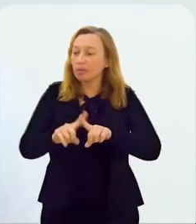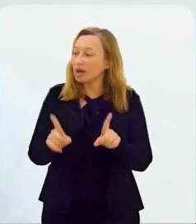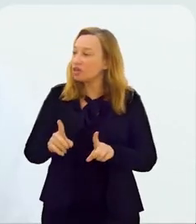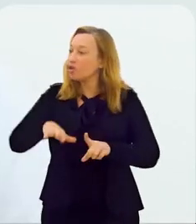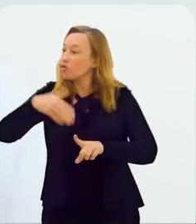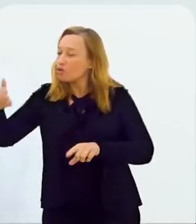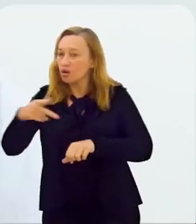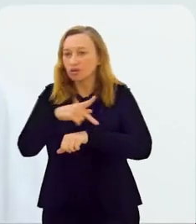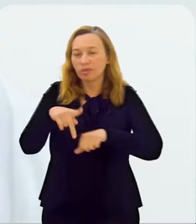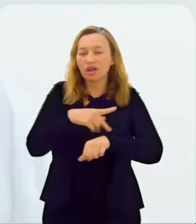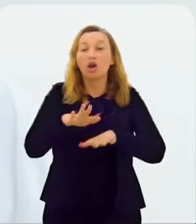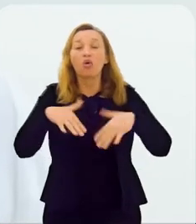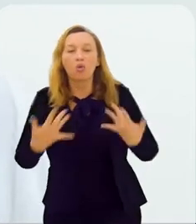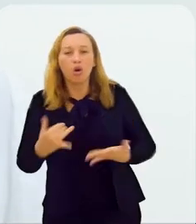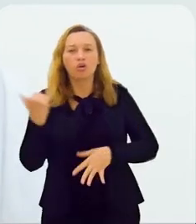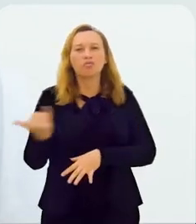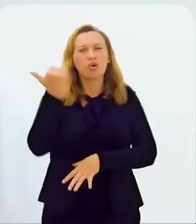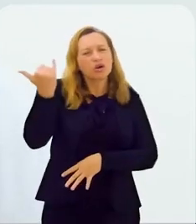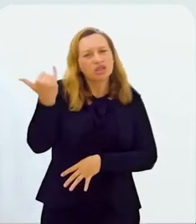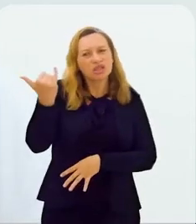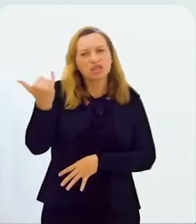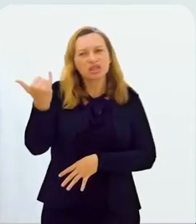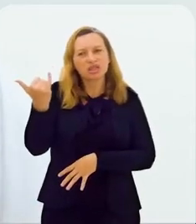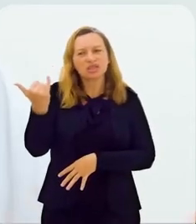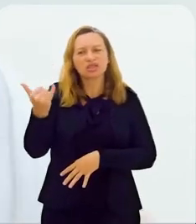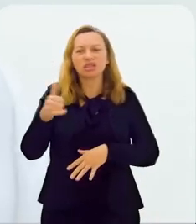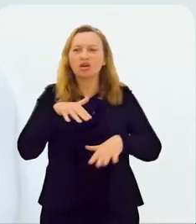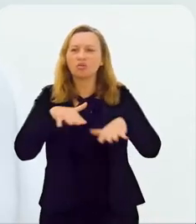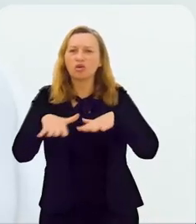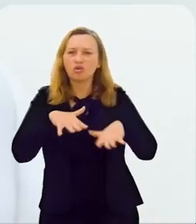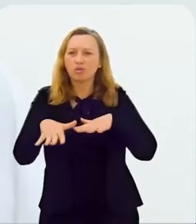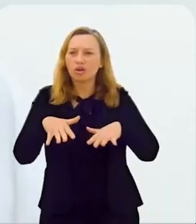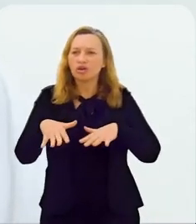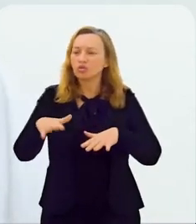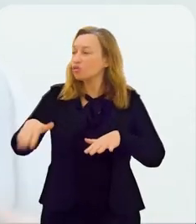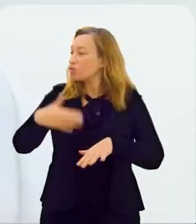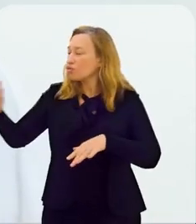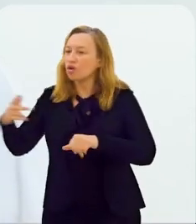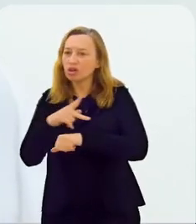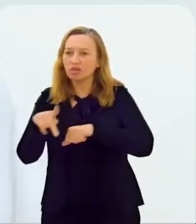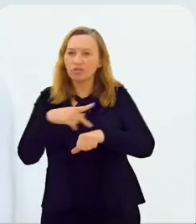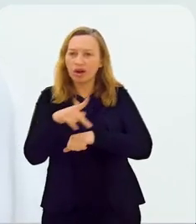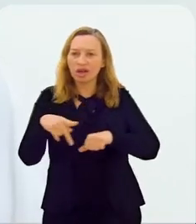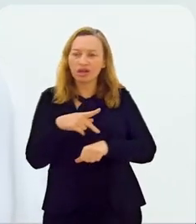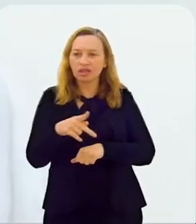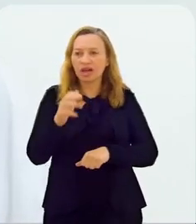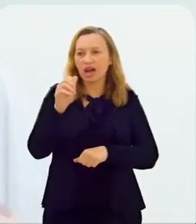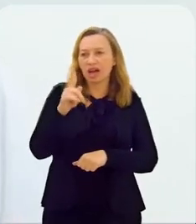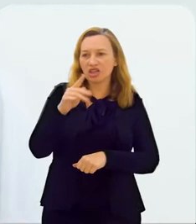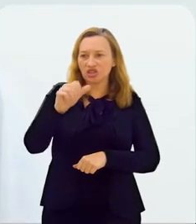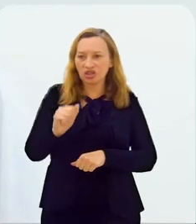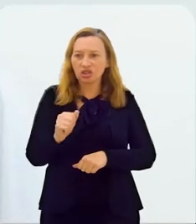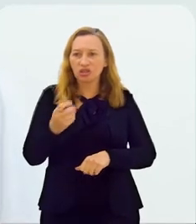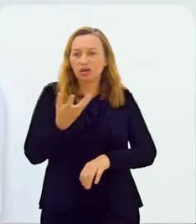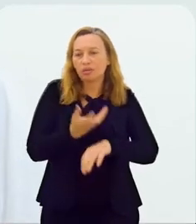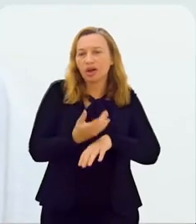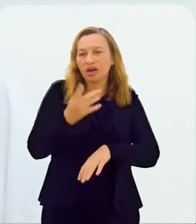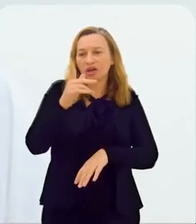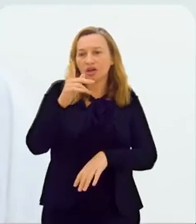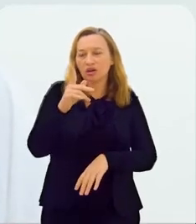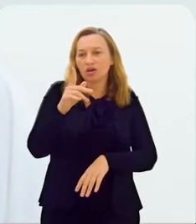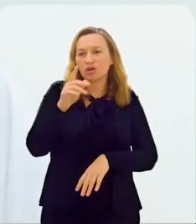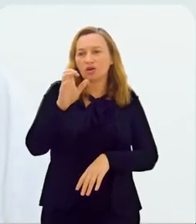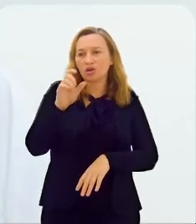vai na individualidade. Qual a importância de participar de grandes movimentos internacionais e aderir a